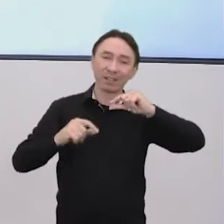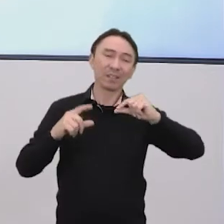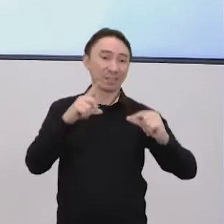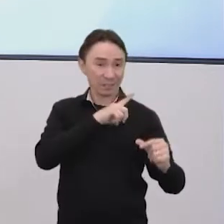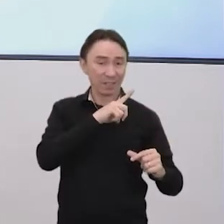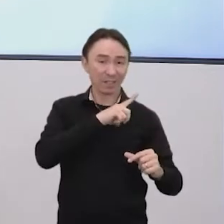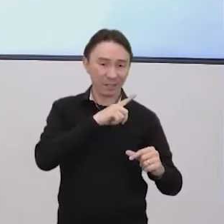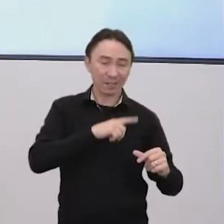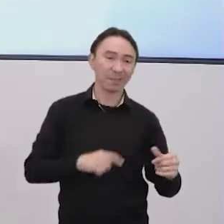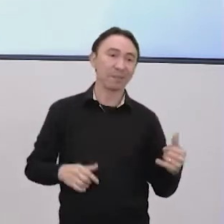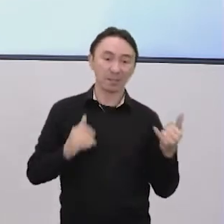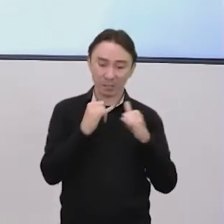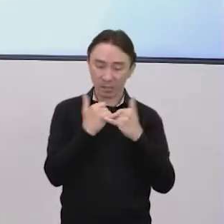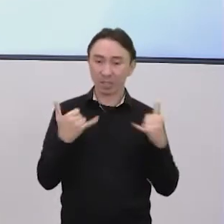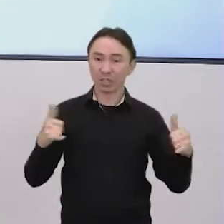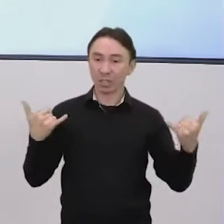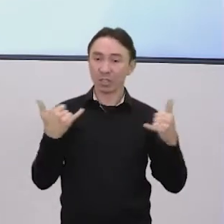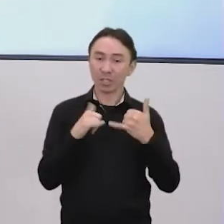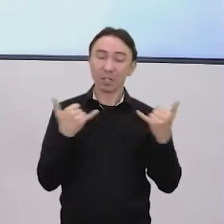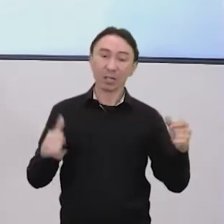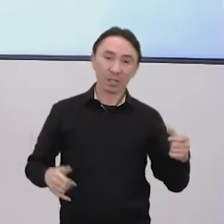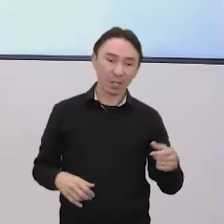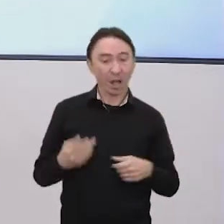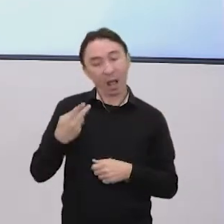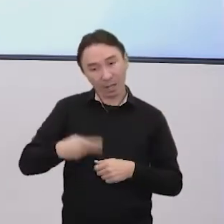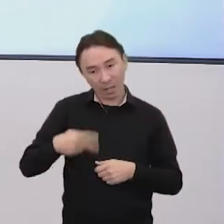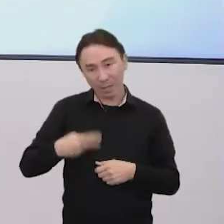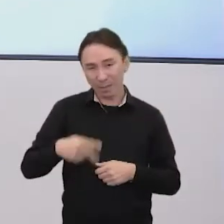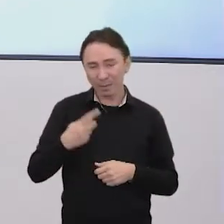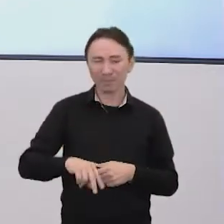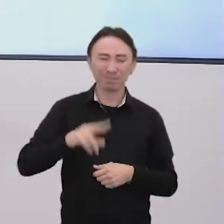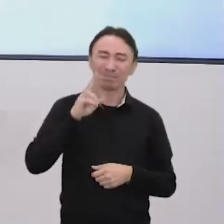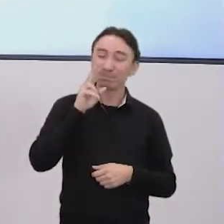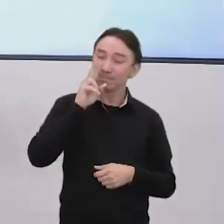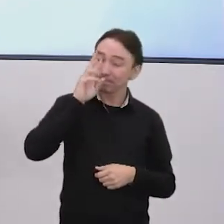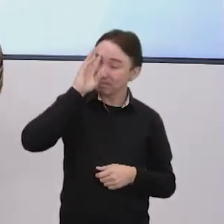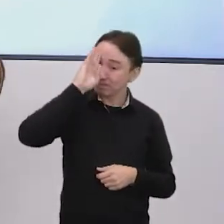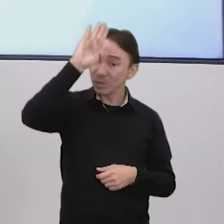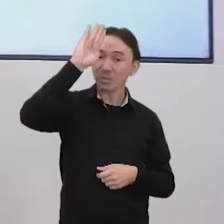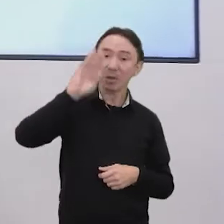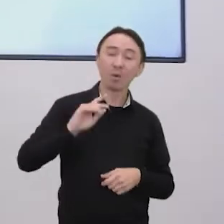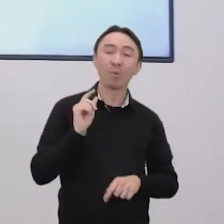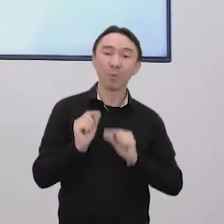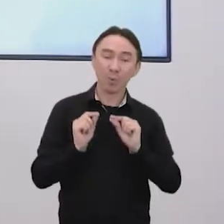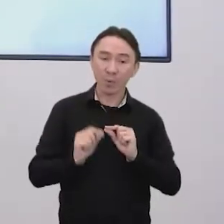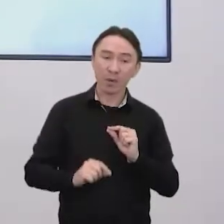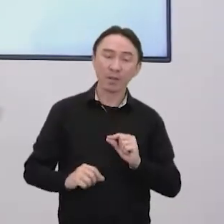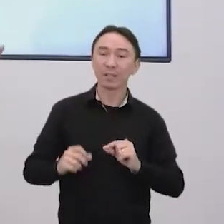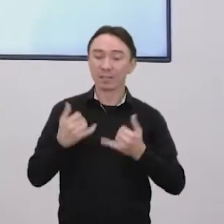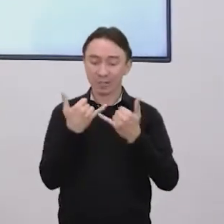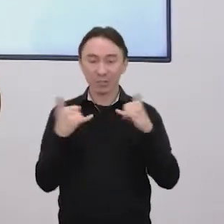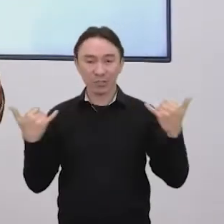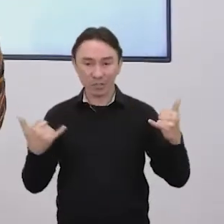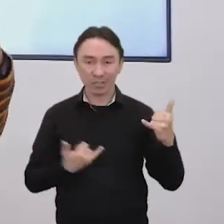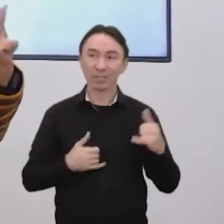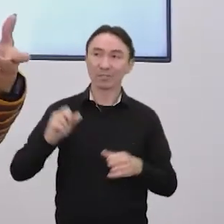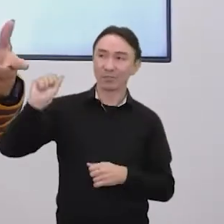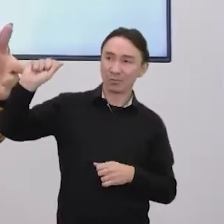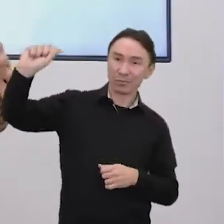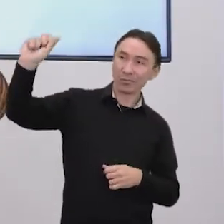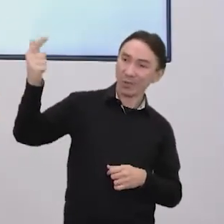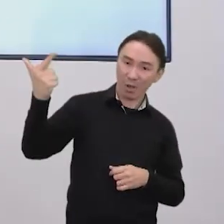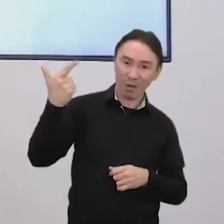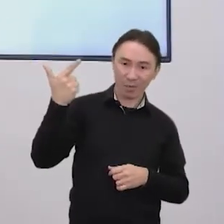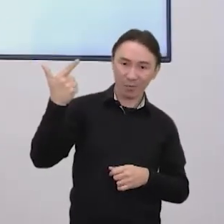fonte inicial é o Sol, viu gente? A principal fonte energética que nós temos é o Sol. Repare que para a gente ter alimento, a gente precisa que as